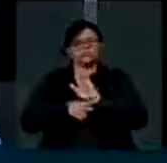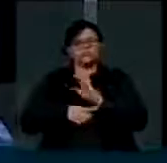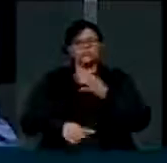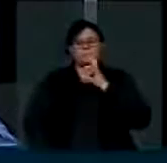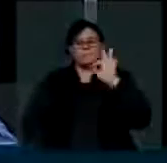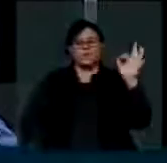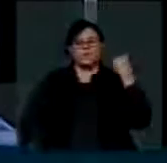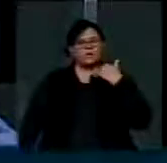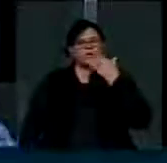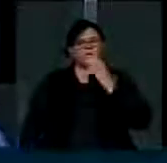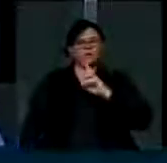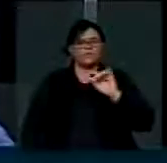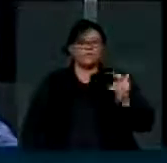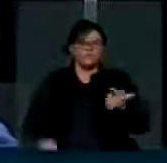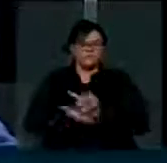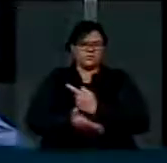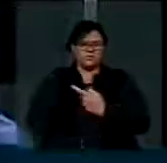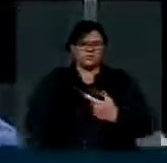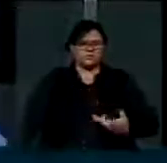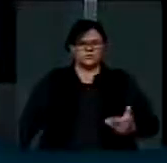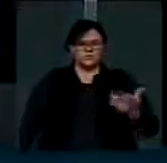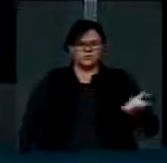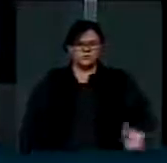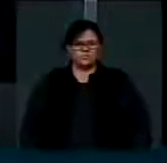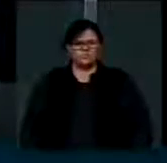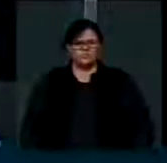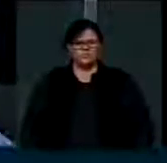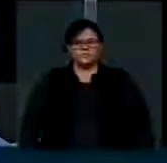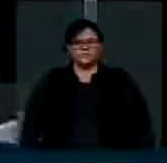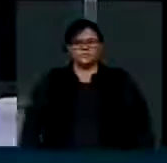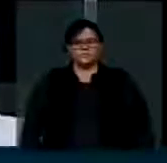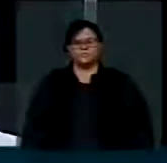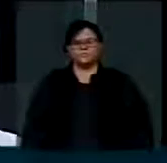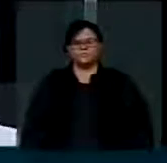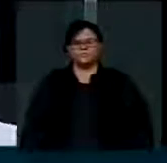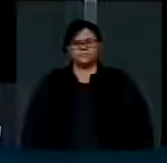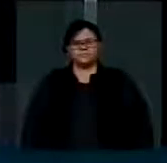infelizmente, nada será feito como gere de costume. Muito obrigado, Sr. Presidente.